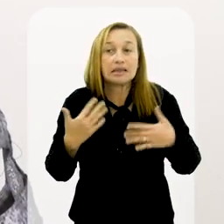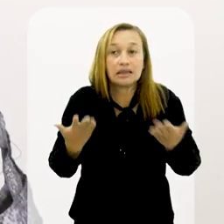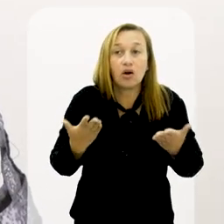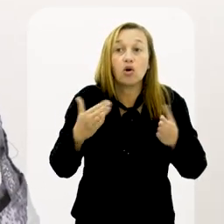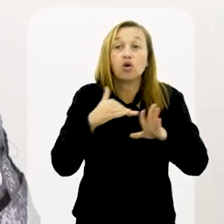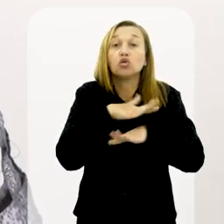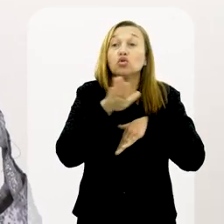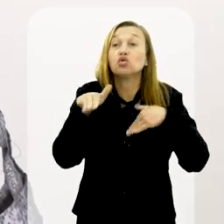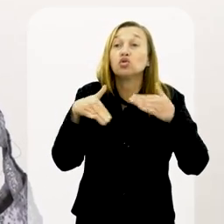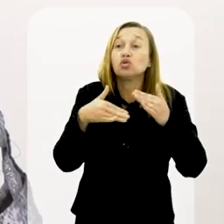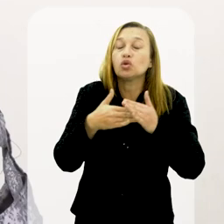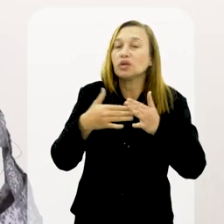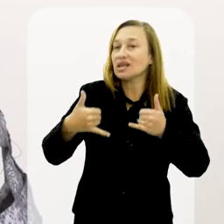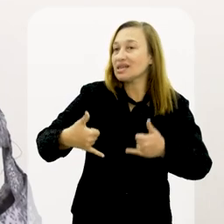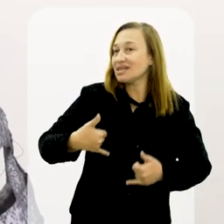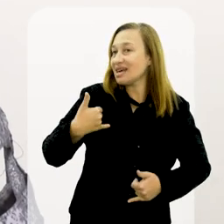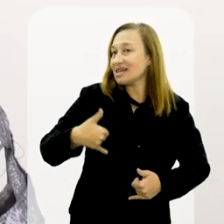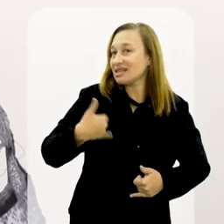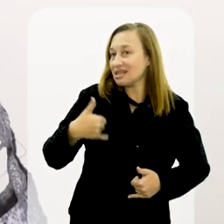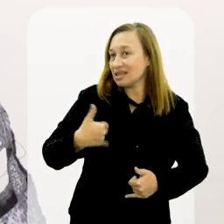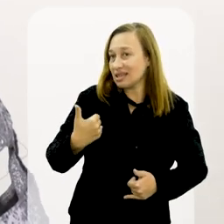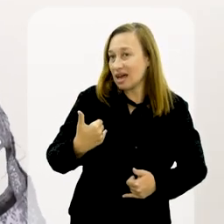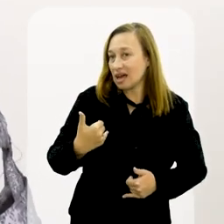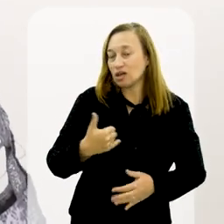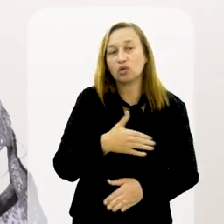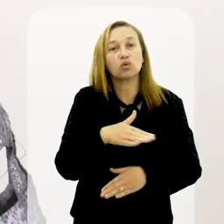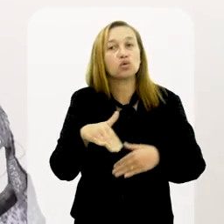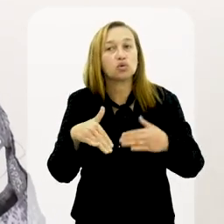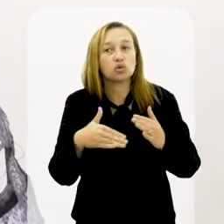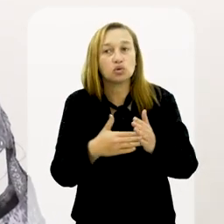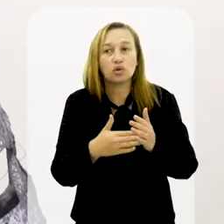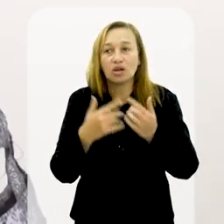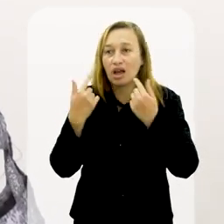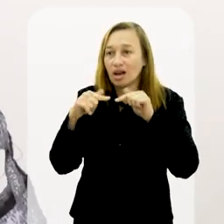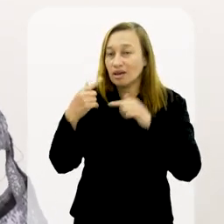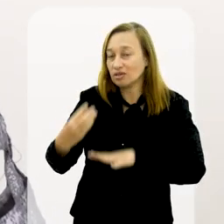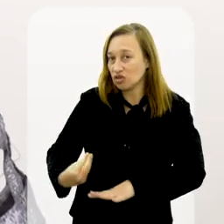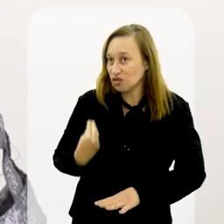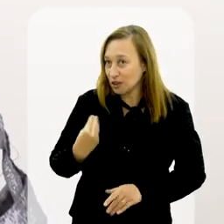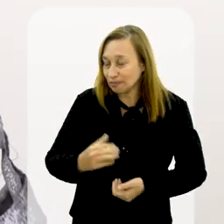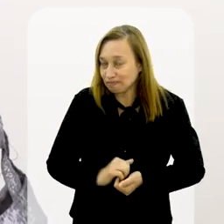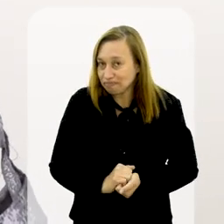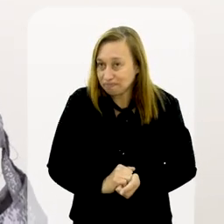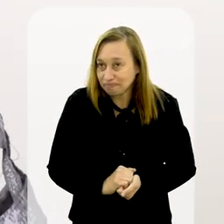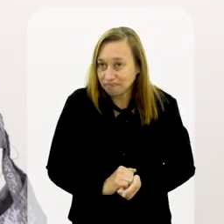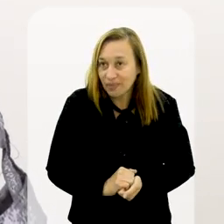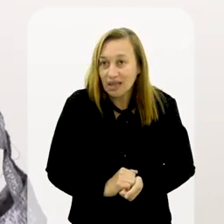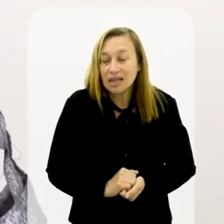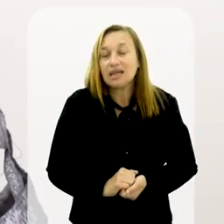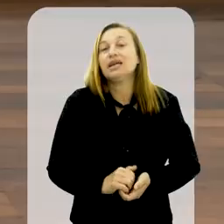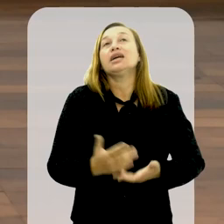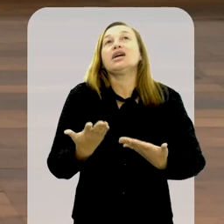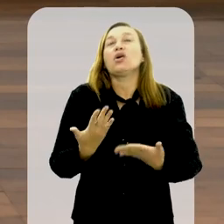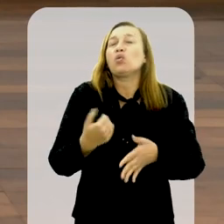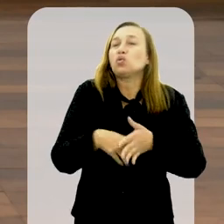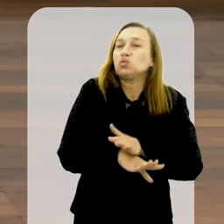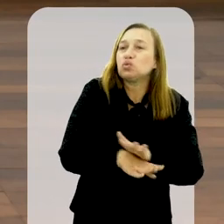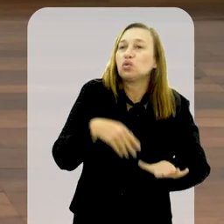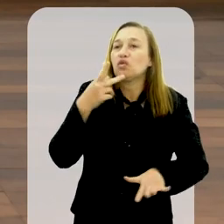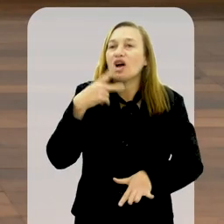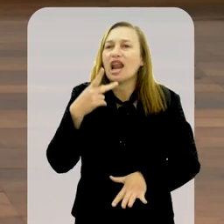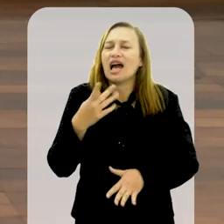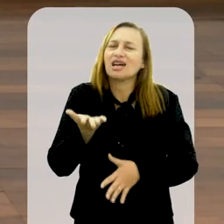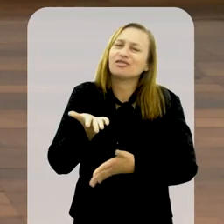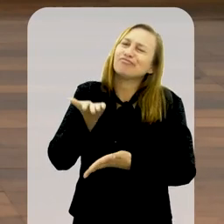orbito por todas as idades, todos os questionamentos de vida. Mônica, eu costumo